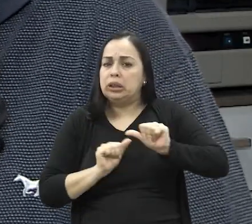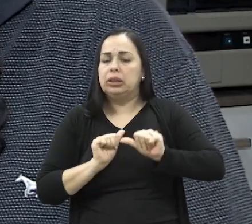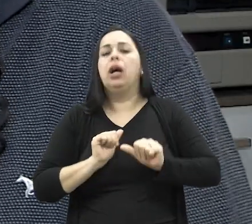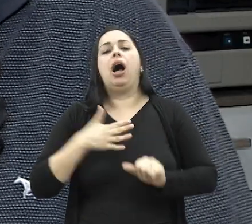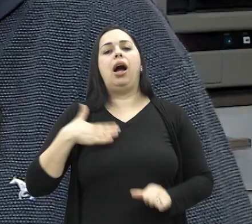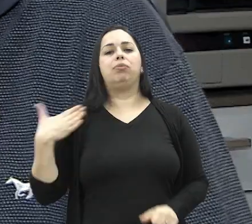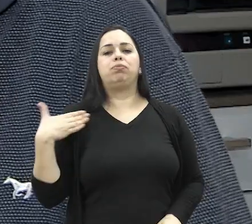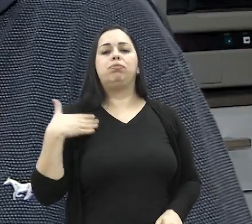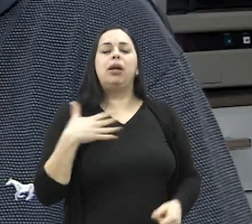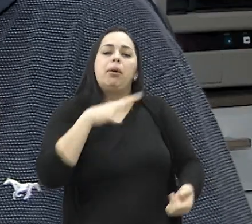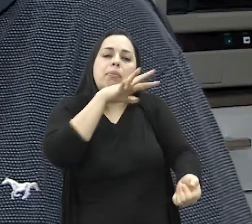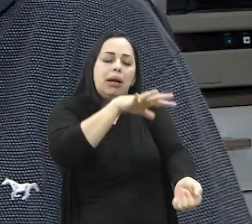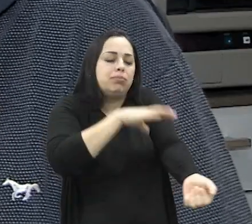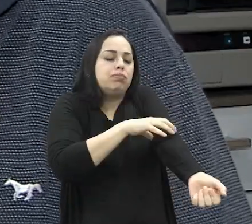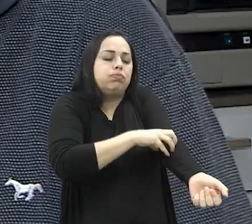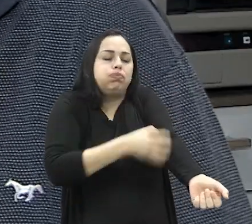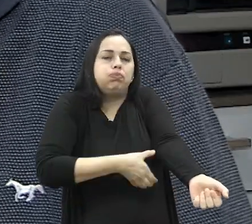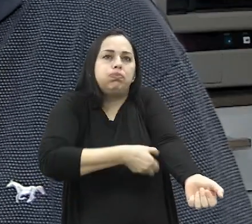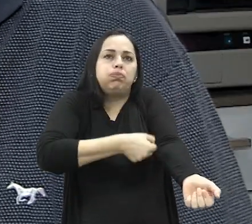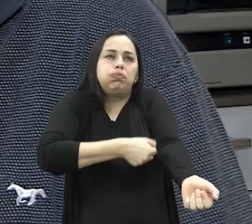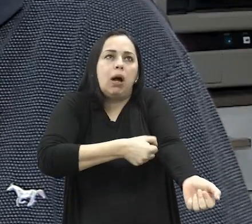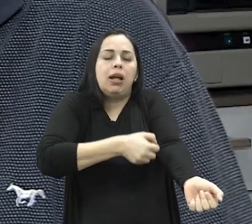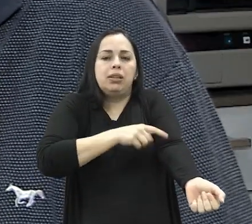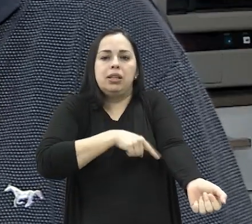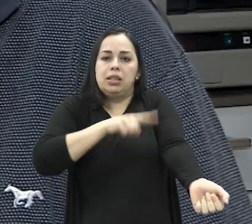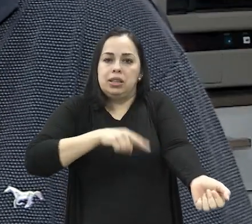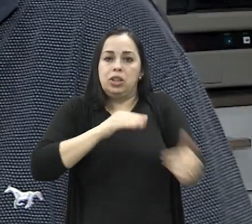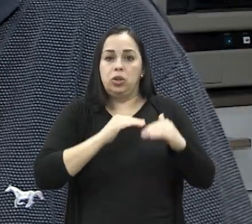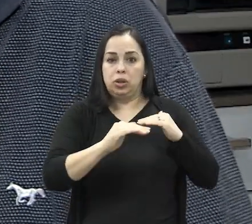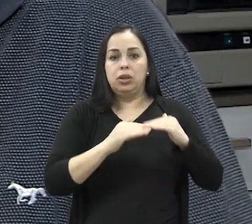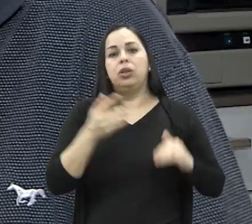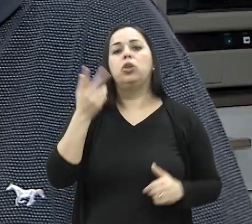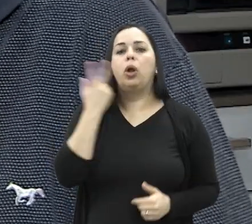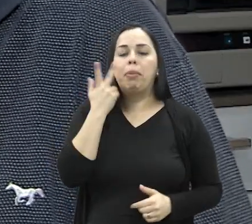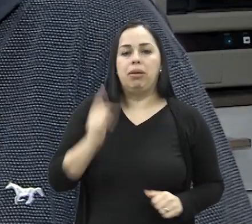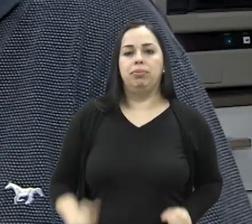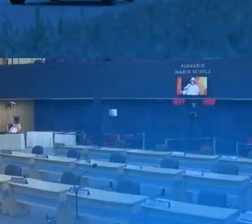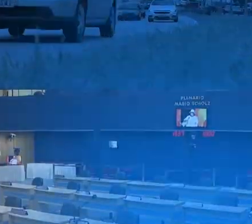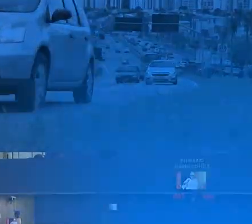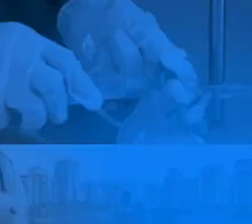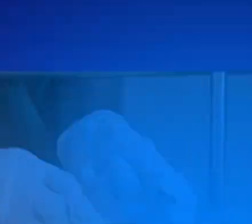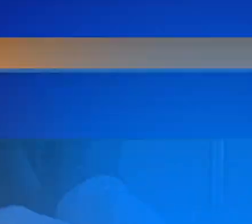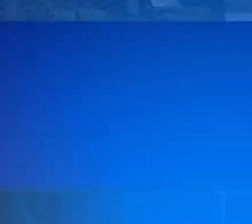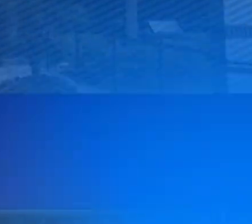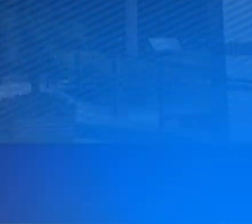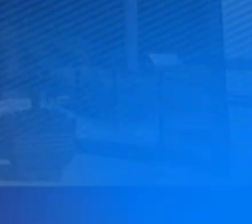que o meu corpo está dando alguma variação, eu já vou lá e já faço a aferição para ter certeza de que está normal.